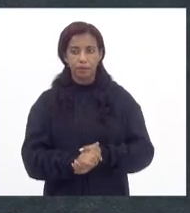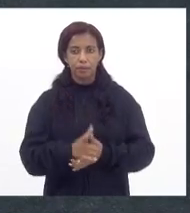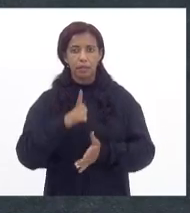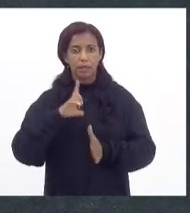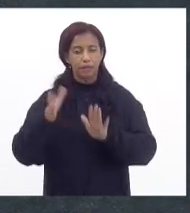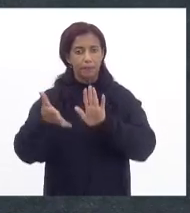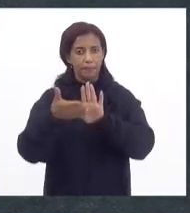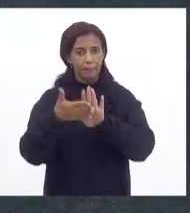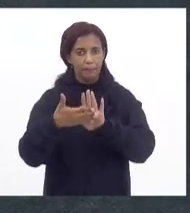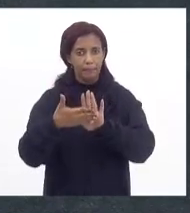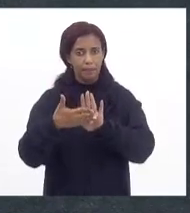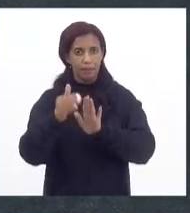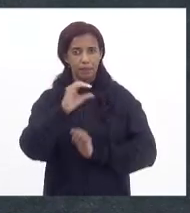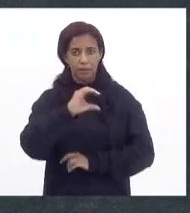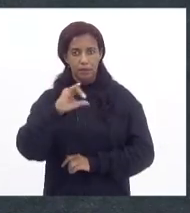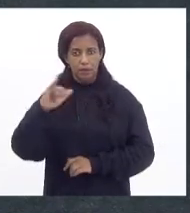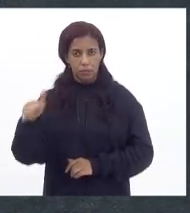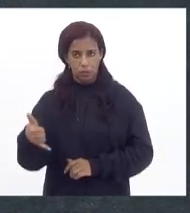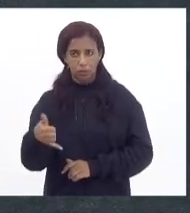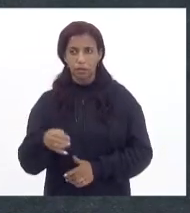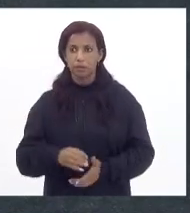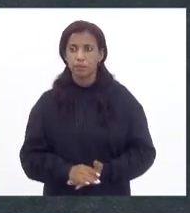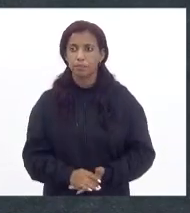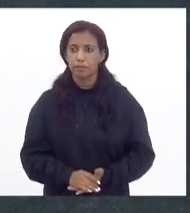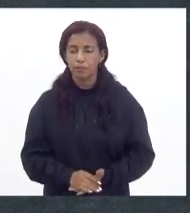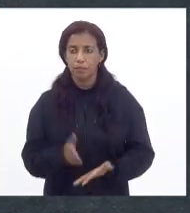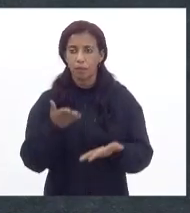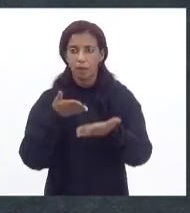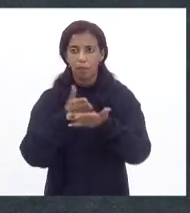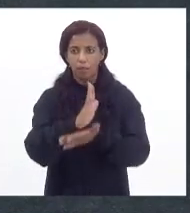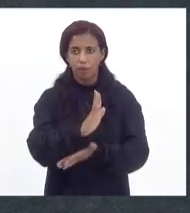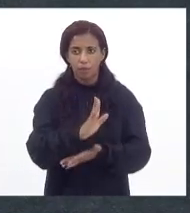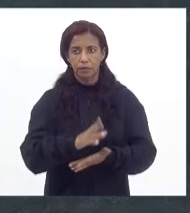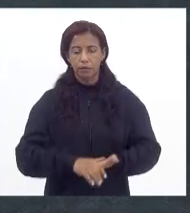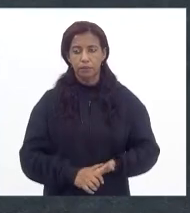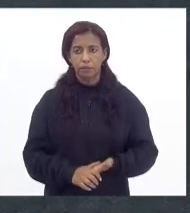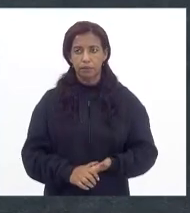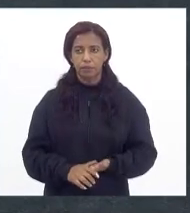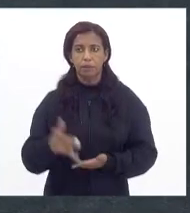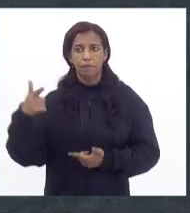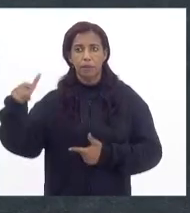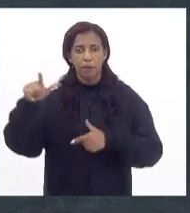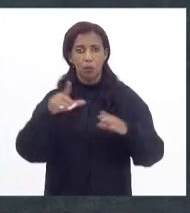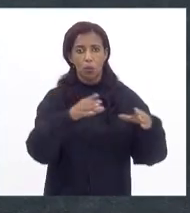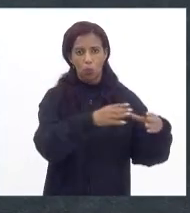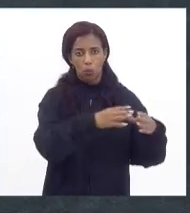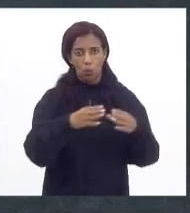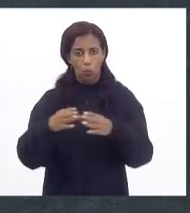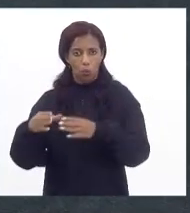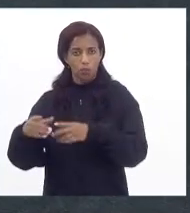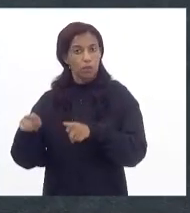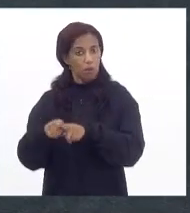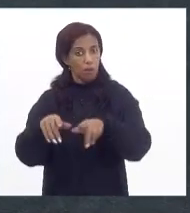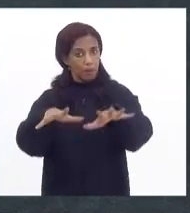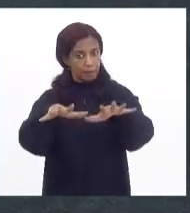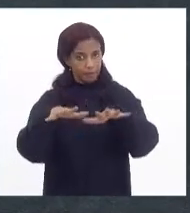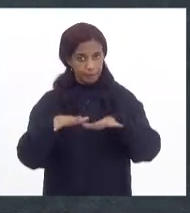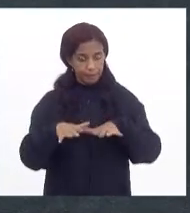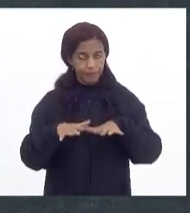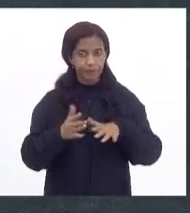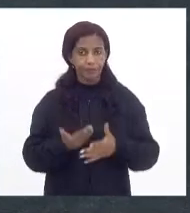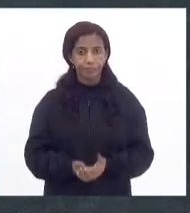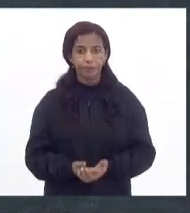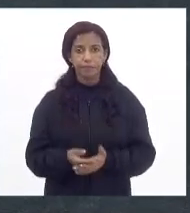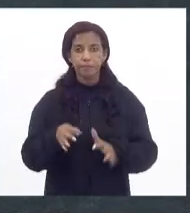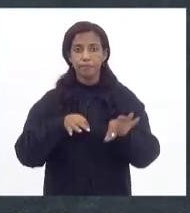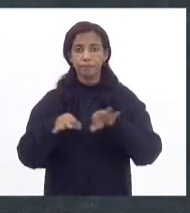parecer da CCJ, aprovado pelas outras comissões e pelo plenário, em